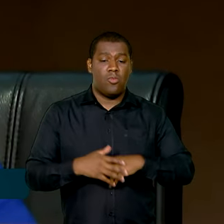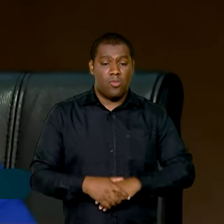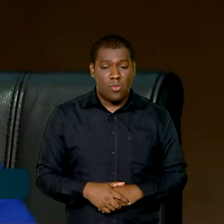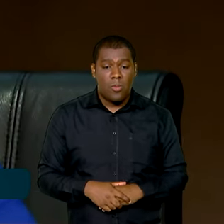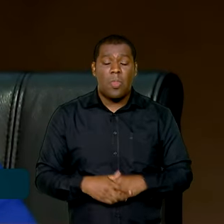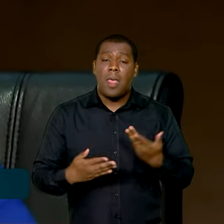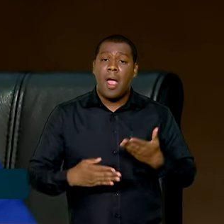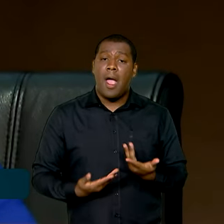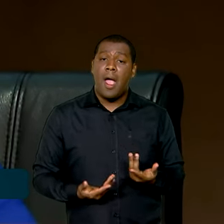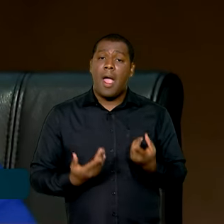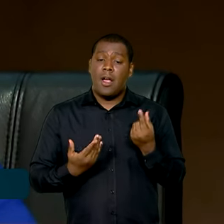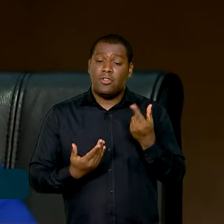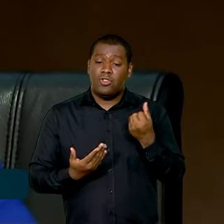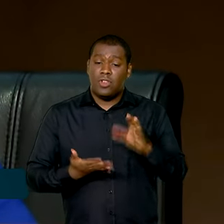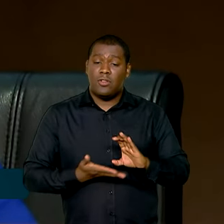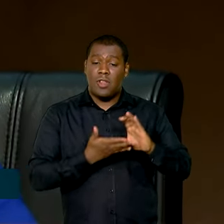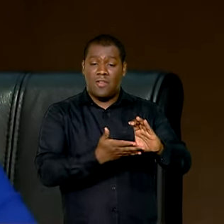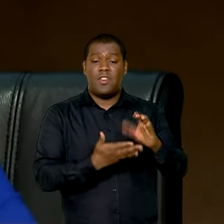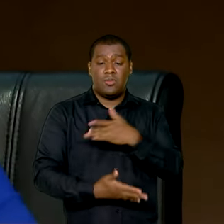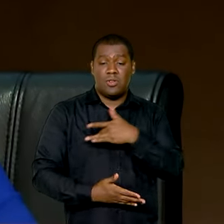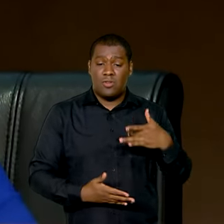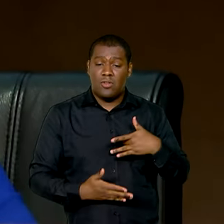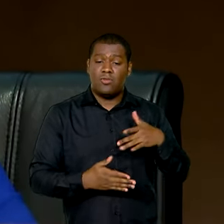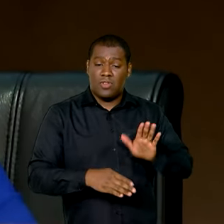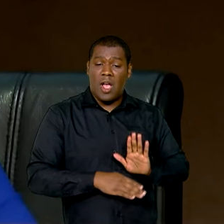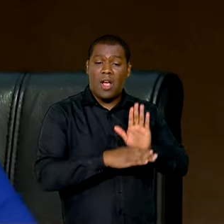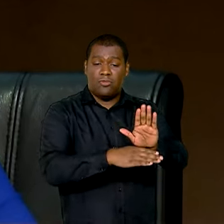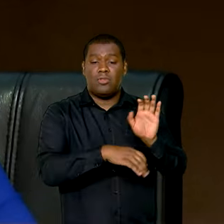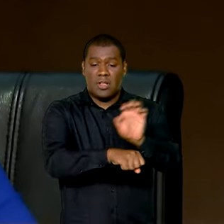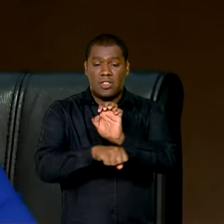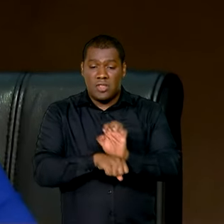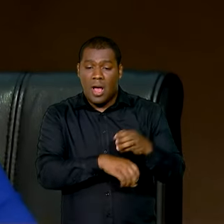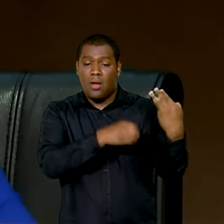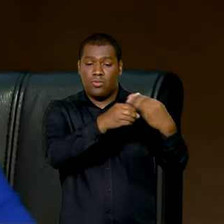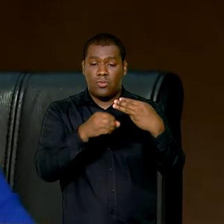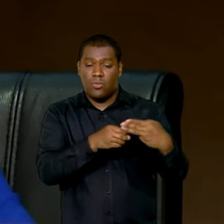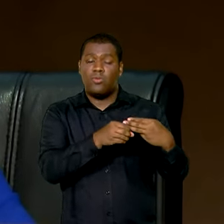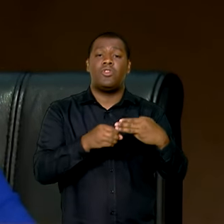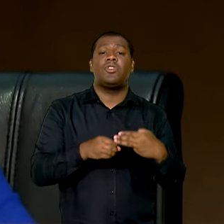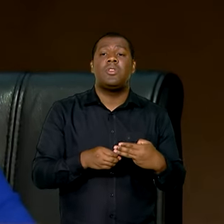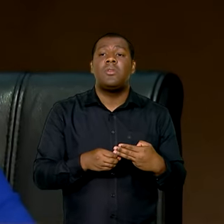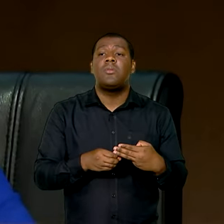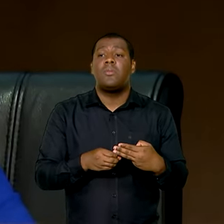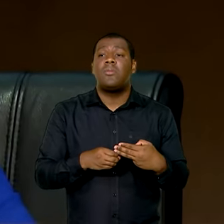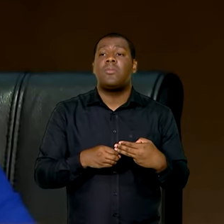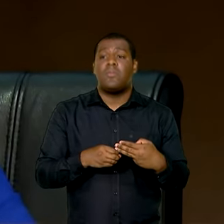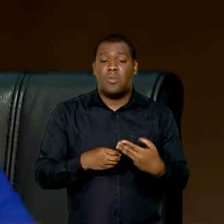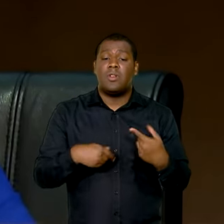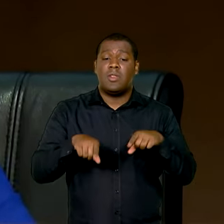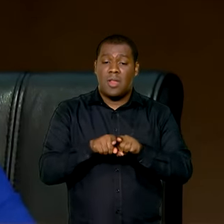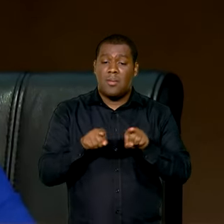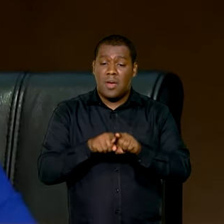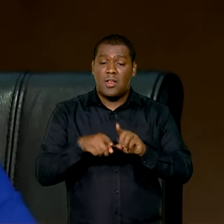com que os recursos da saúde cheguem aos estados, aos municípios, aos grandes programas prioritários.